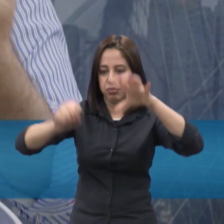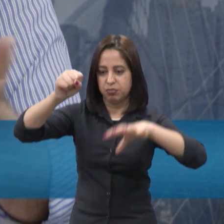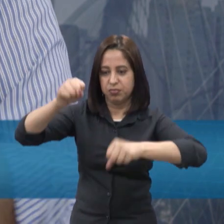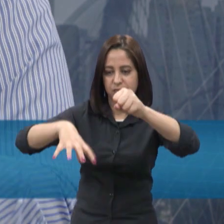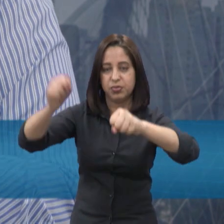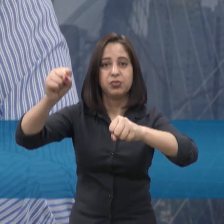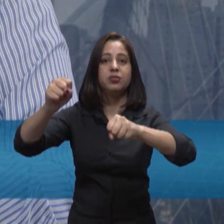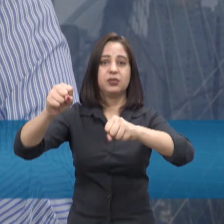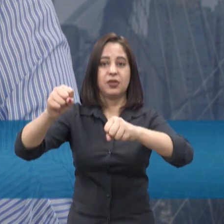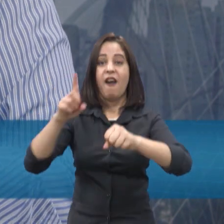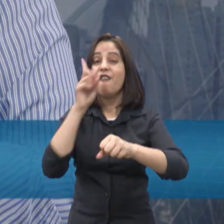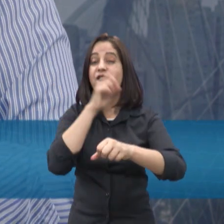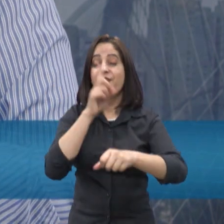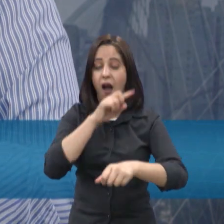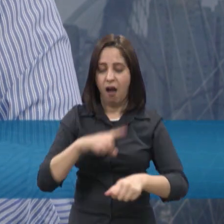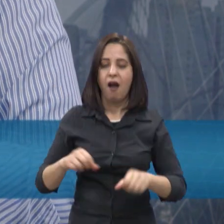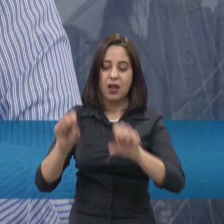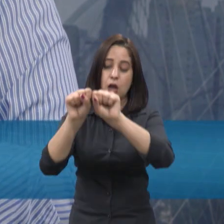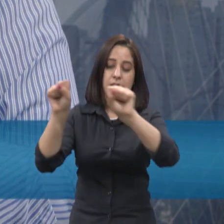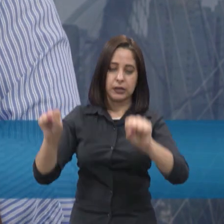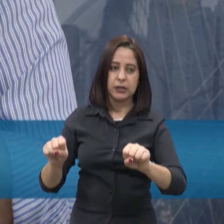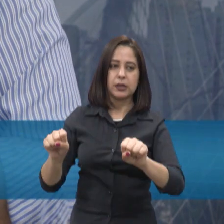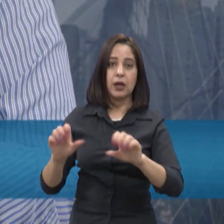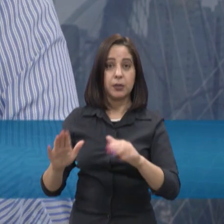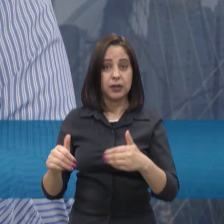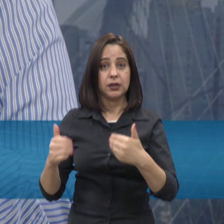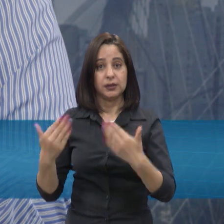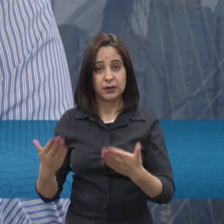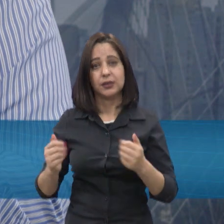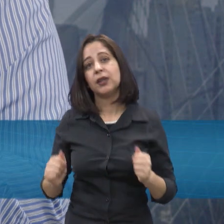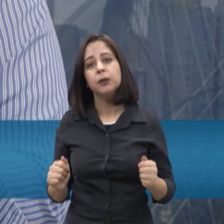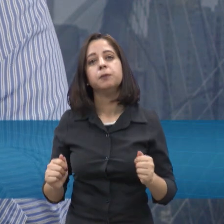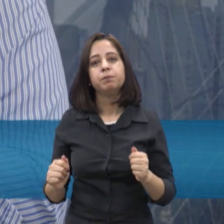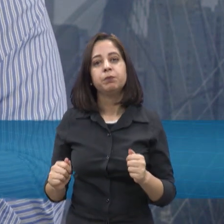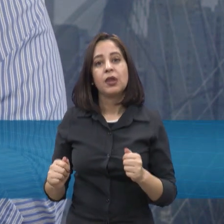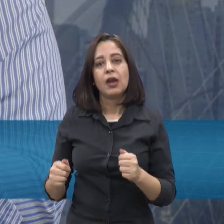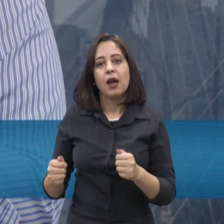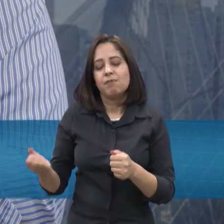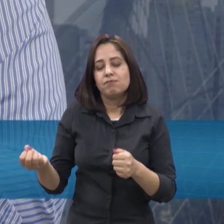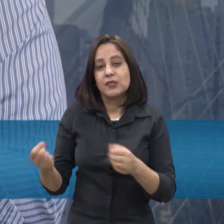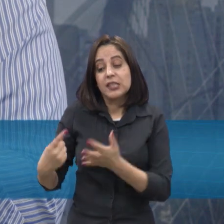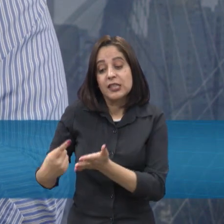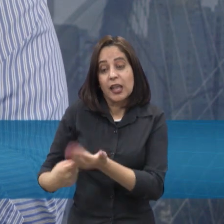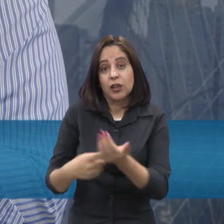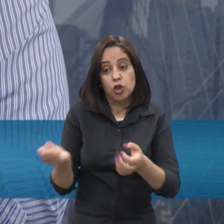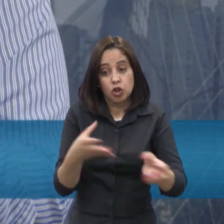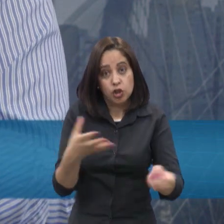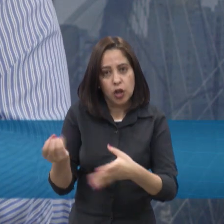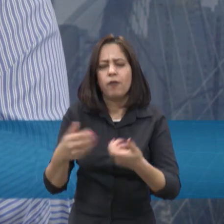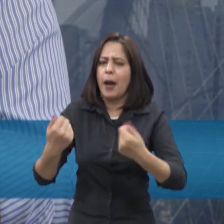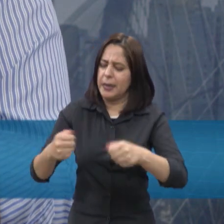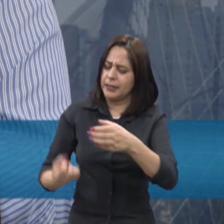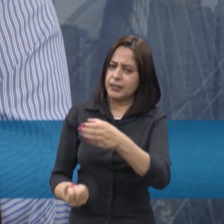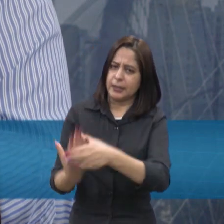eventual falha no sistema, então eu acho que essa modernização naturalmente ela tem que acontecer, a